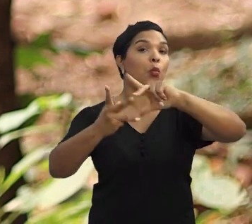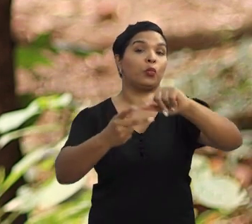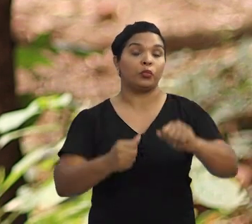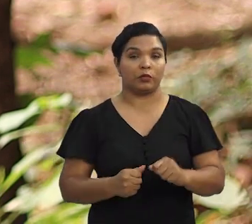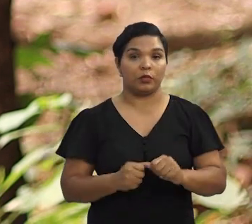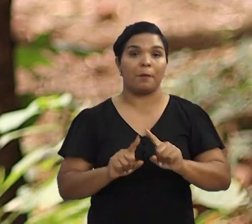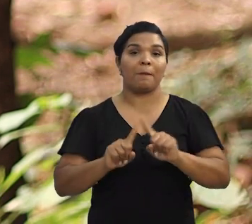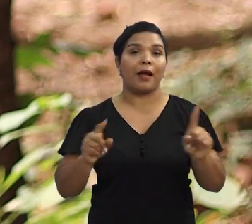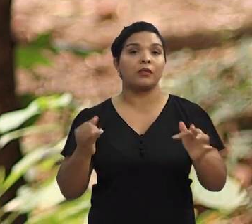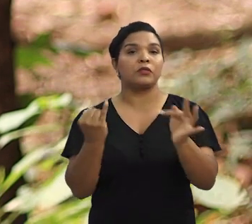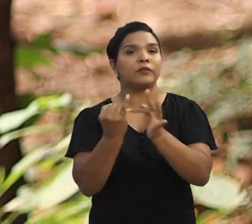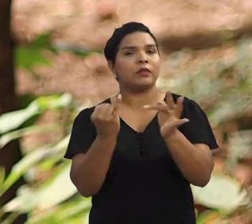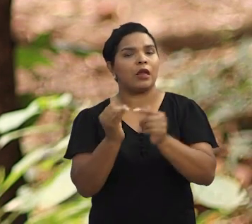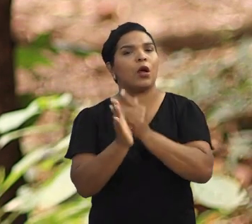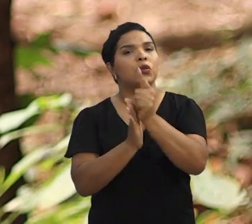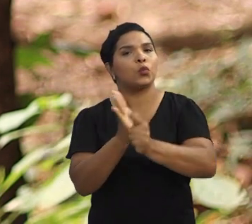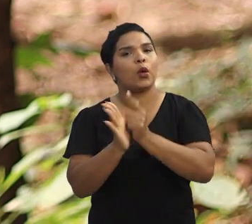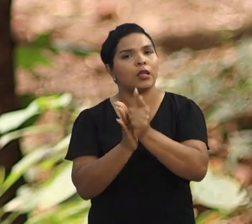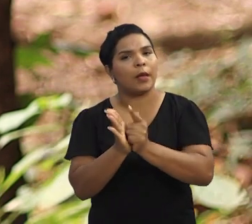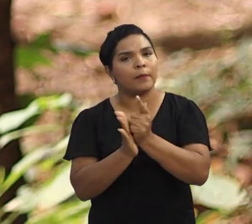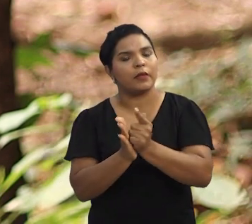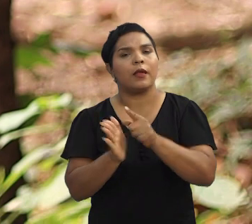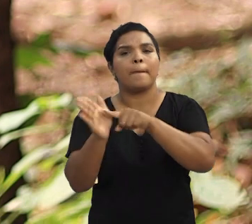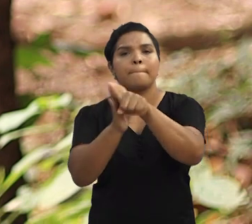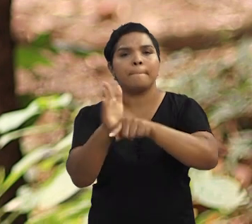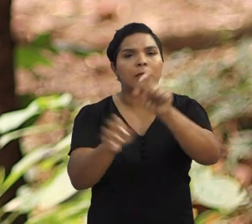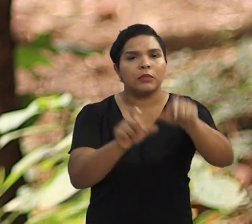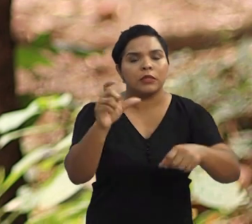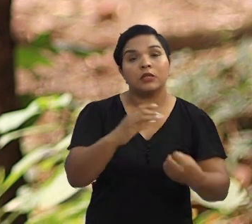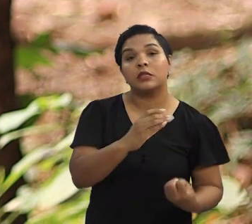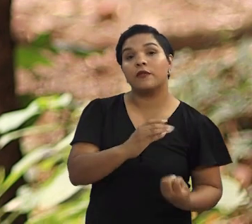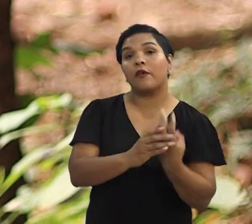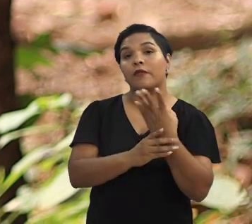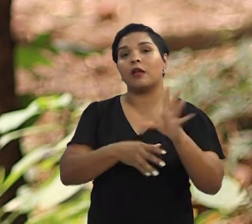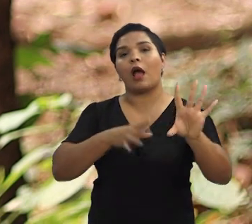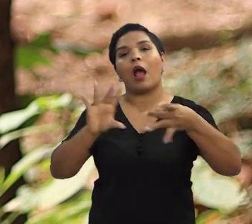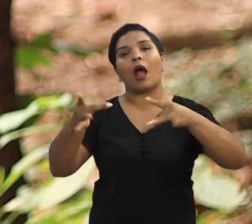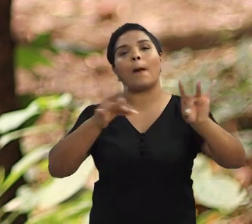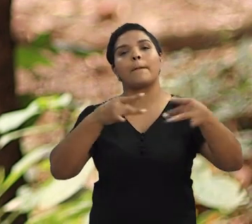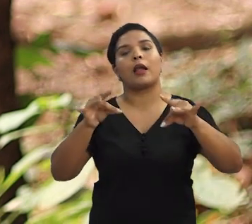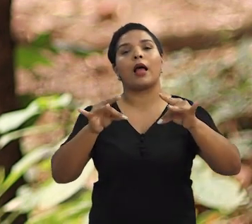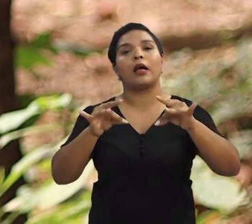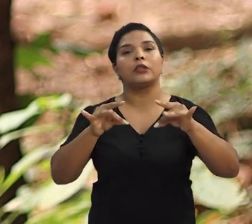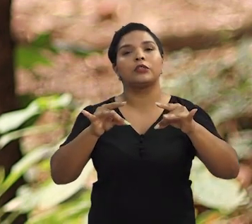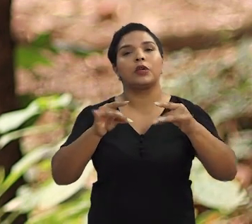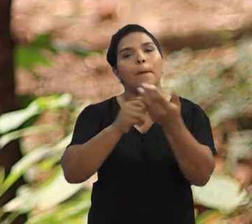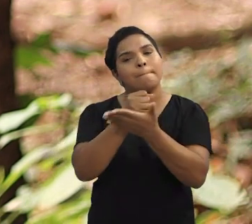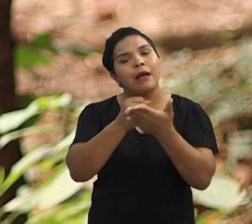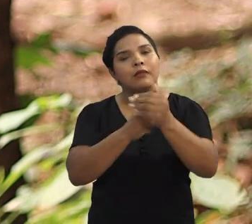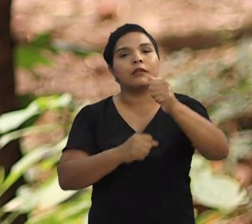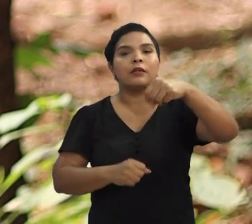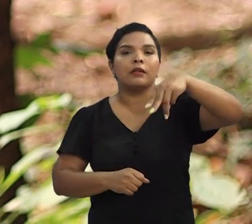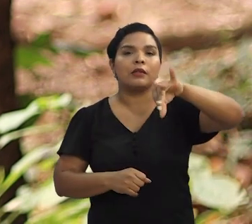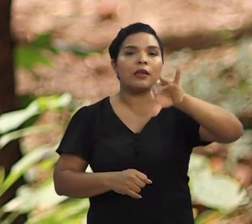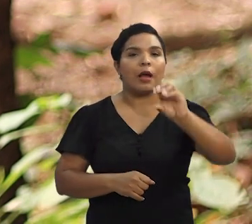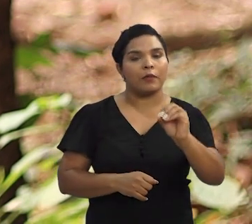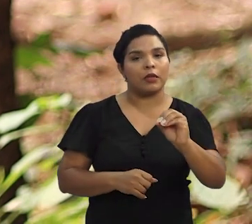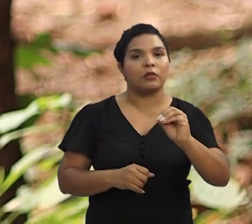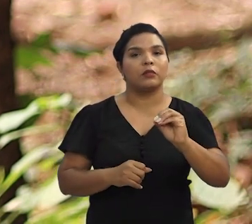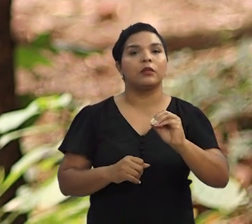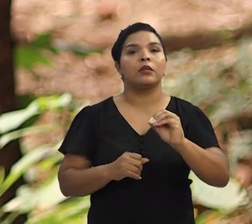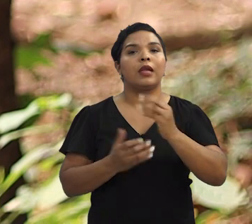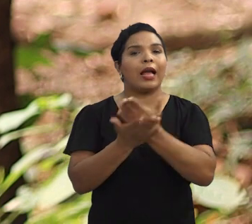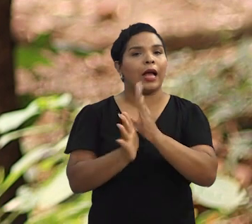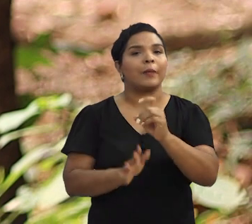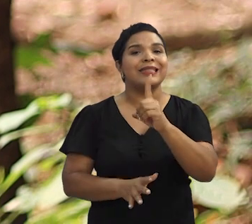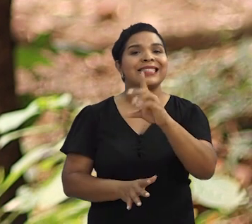todo o mundo. Mas no Instituto Federal Baiano de Guanambi, pesquisadores desenvolveram uma embalagem à base de amido, que dura apenas